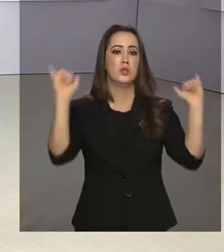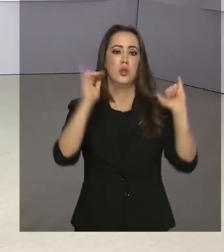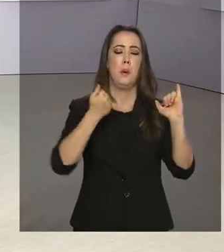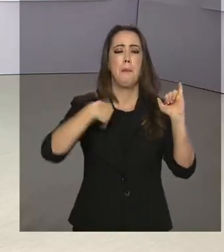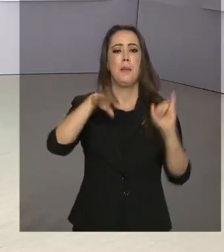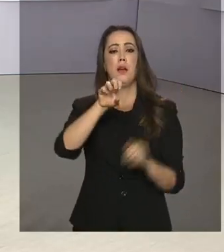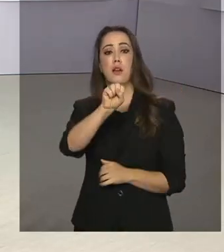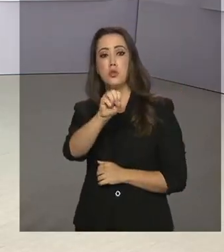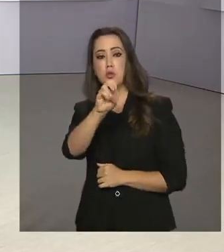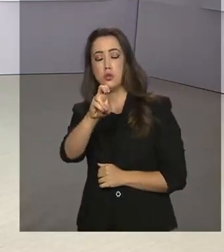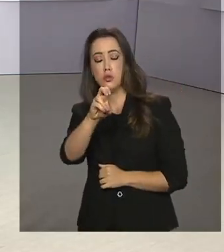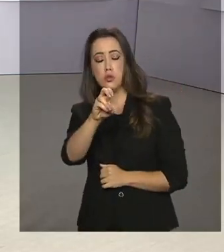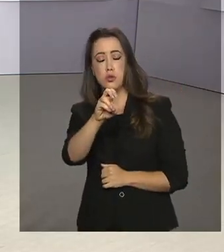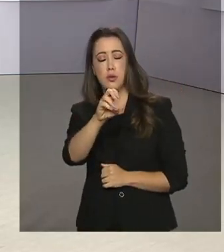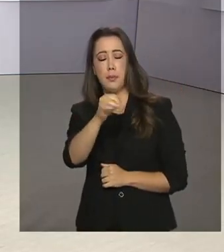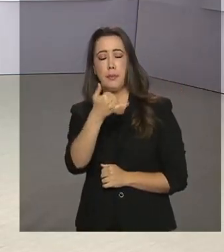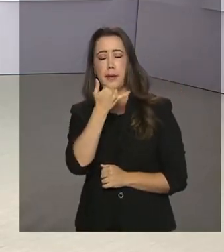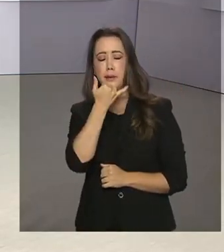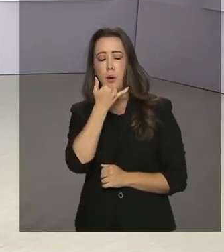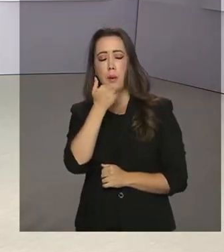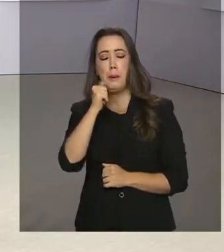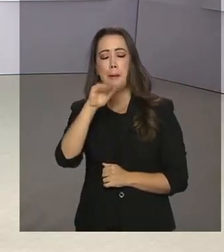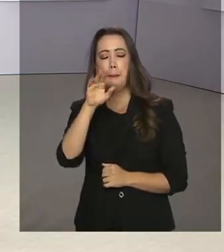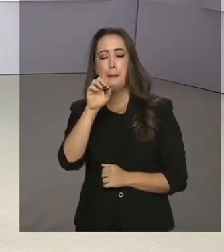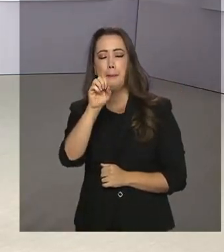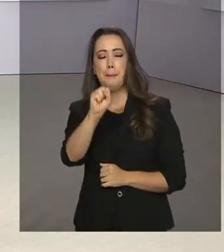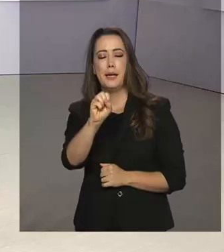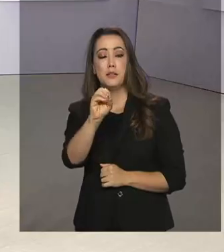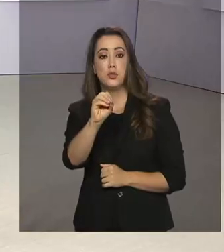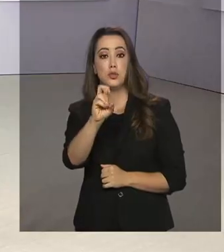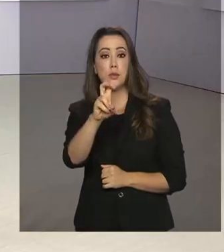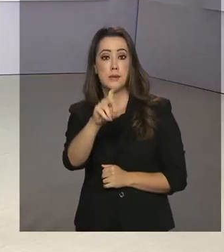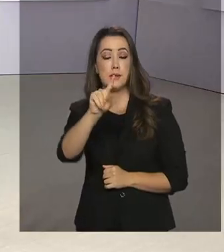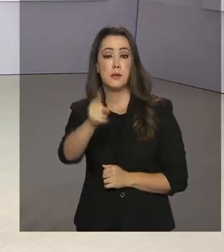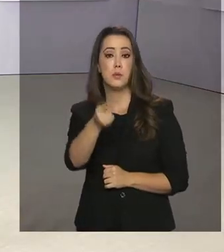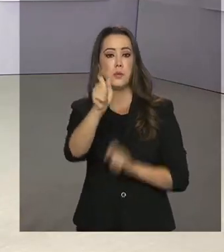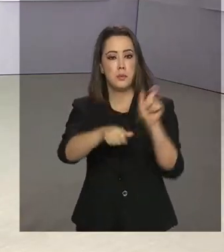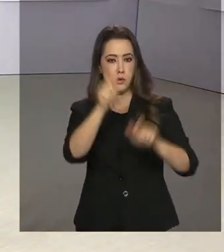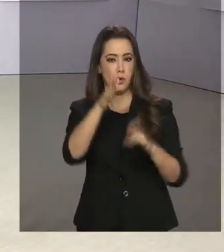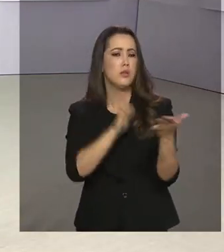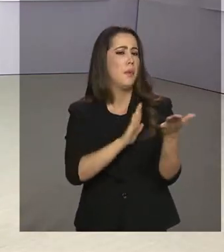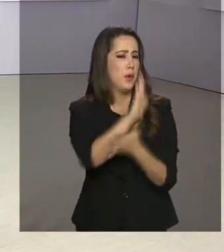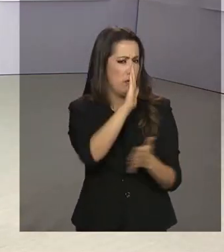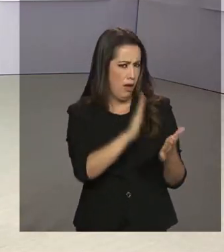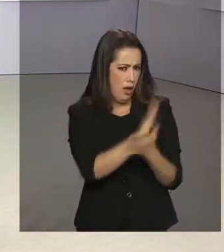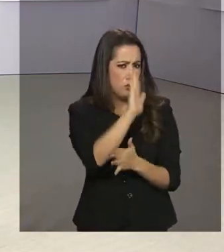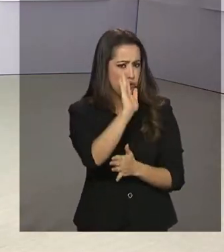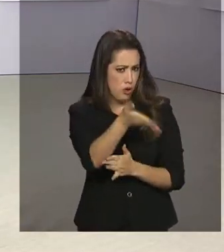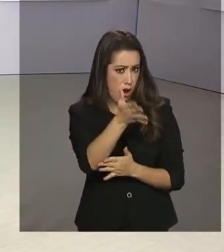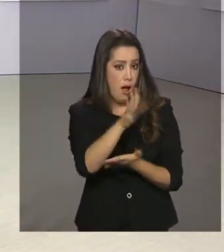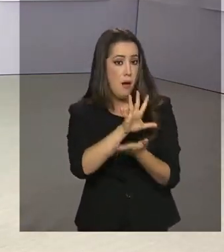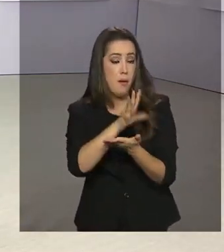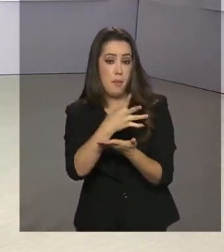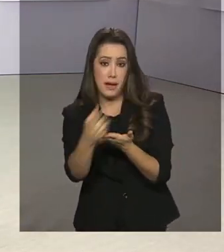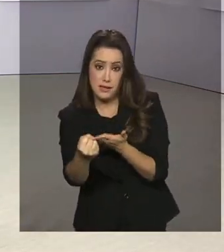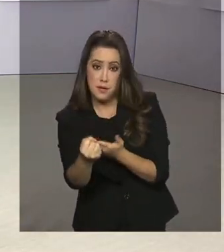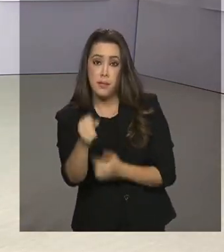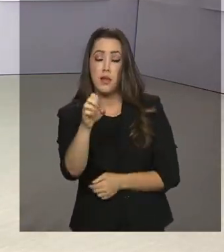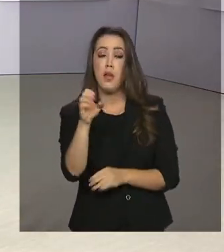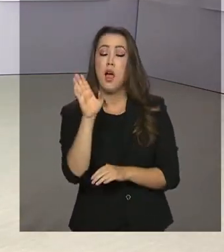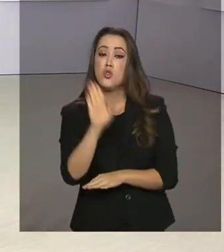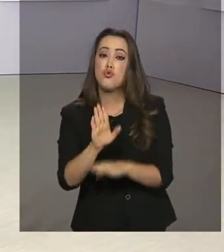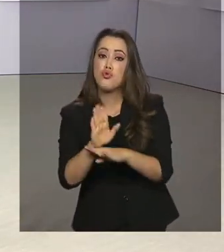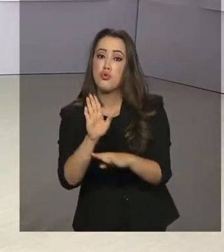que mais de 805 mil pessoas tiveram o cadastro aprovado para receber o auxílio emergencial e vão receber a primeira